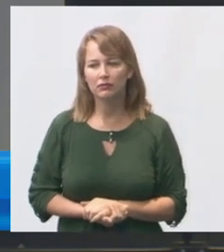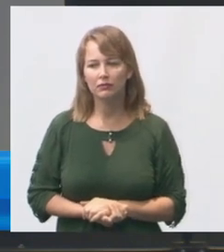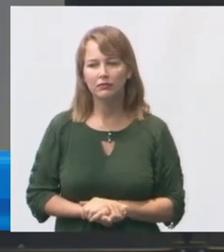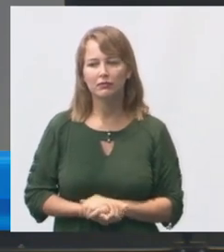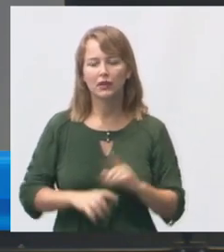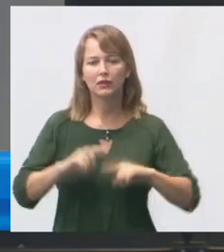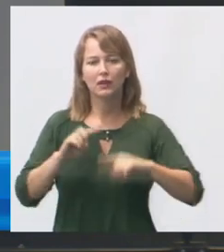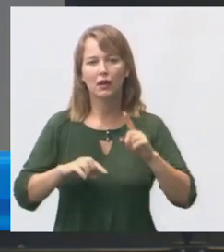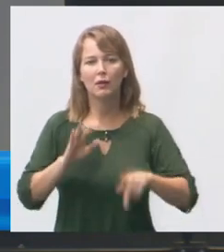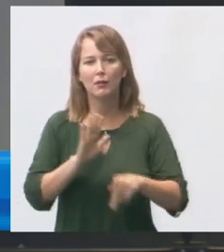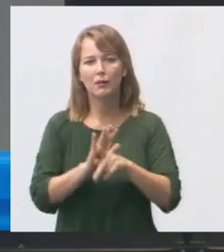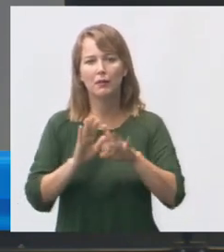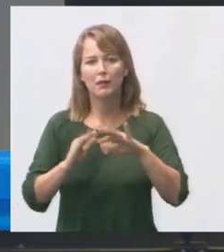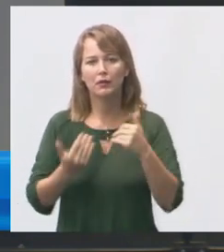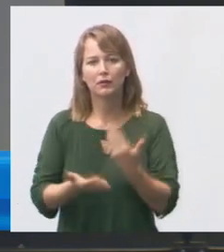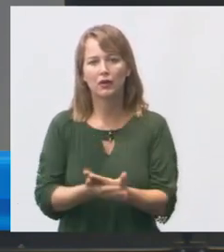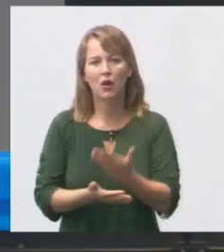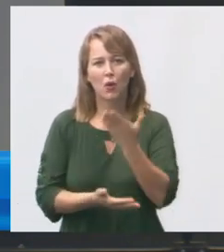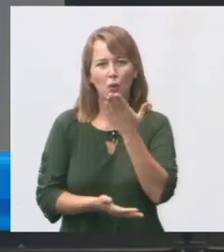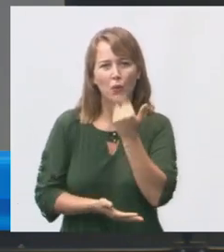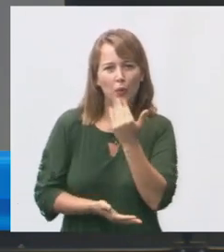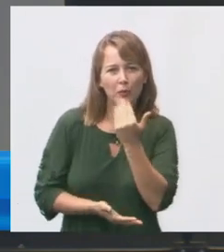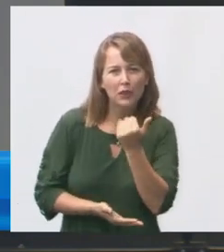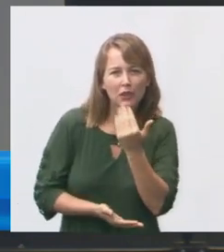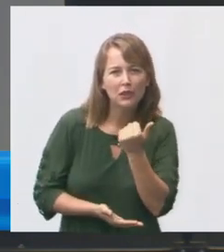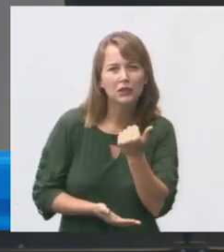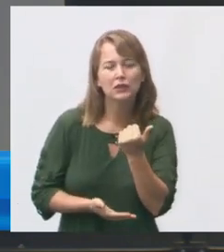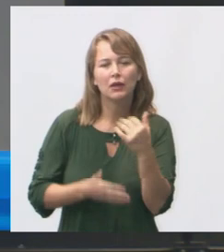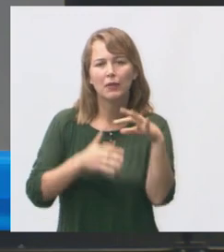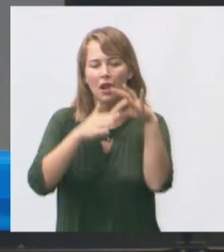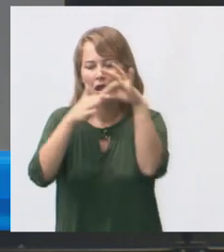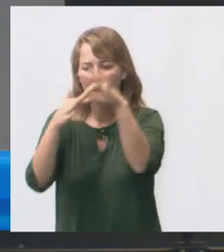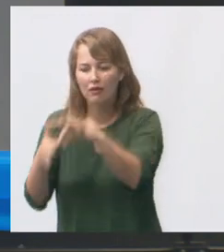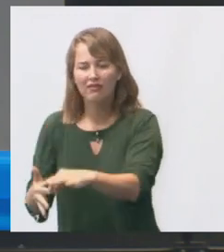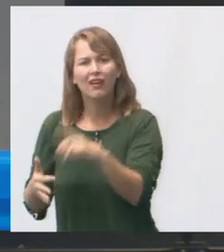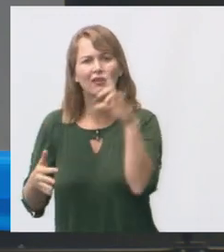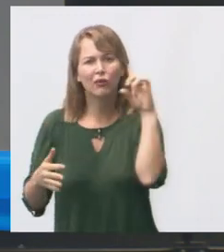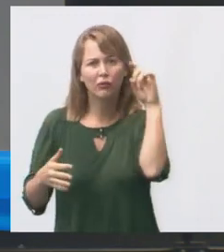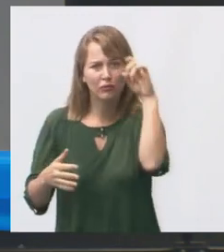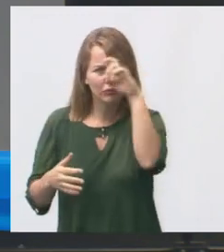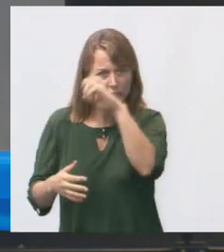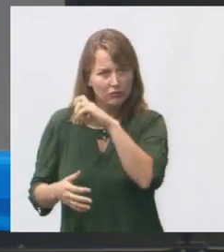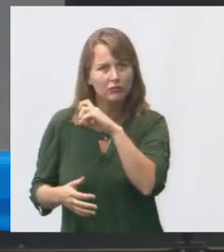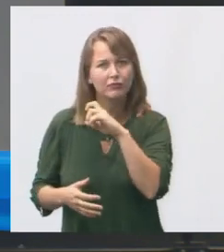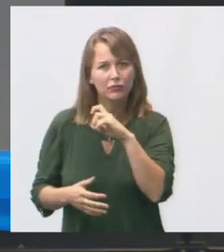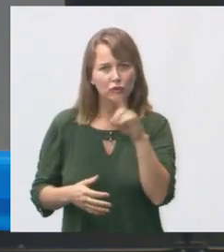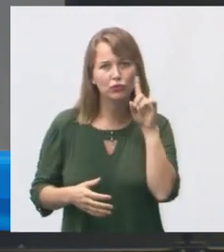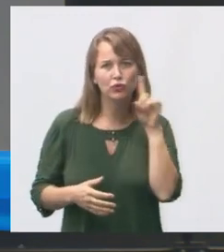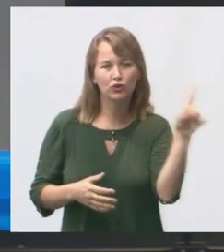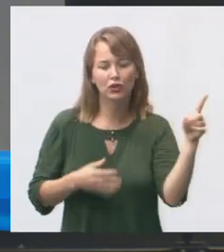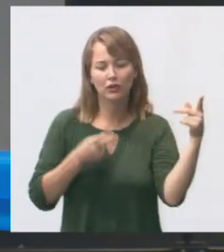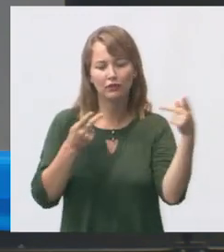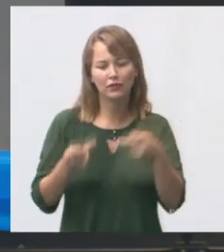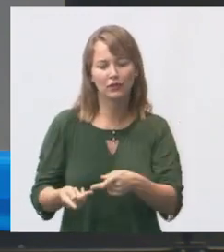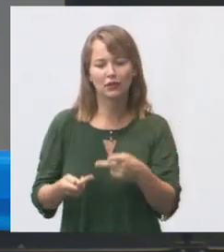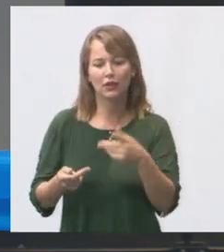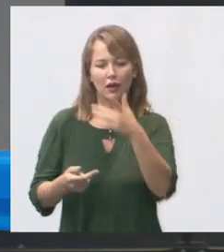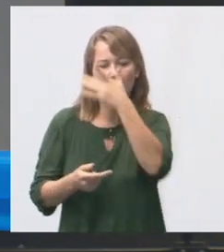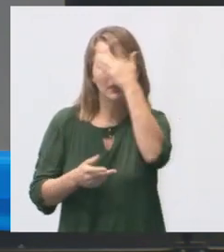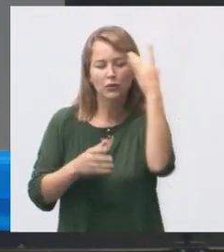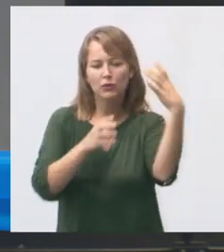mercadoria para a escola alimentação para carregar ali é muito complicado inclusive no dia da visita o pessoal estava chegando com